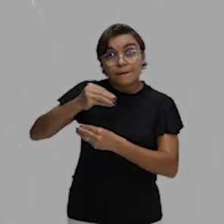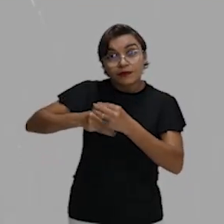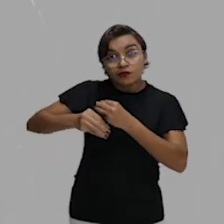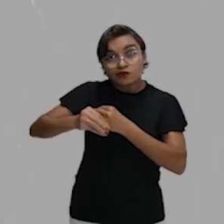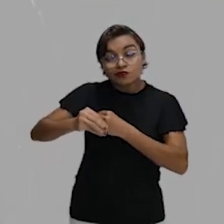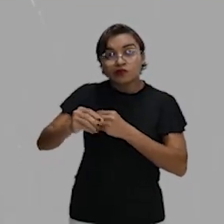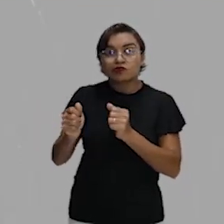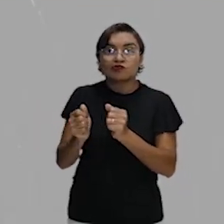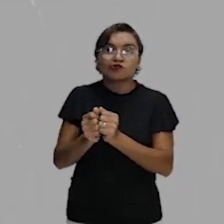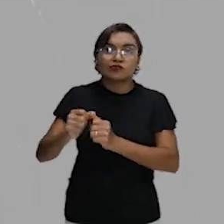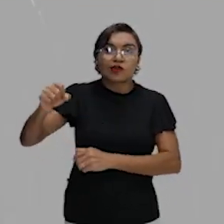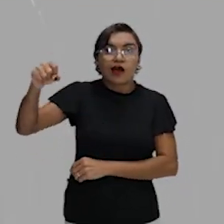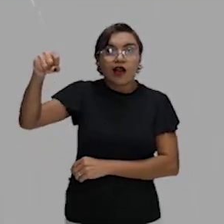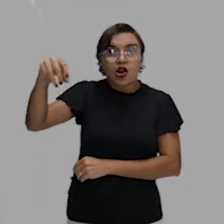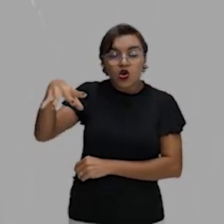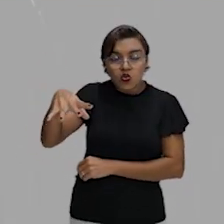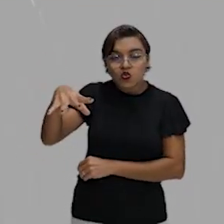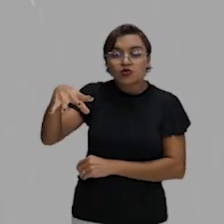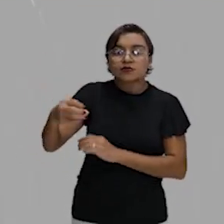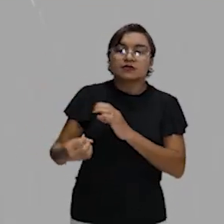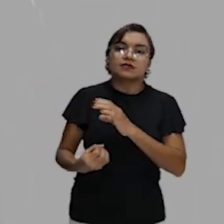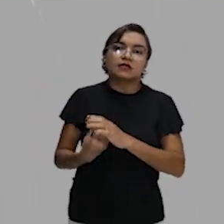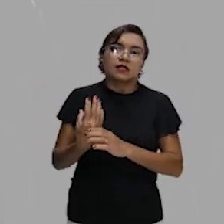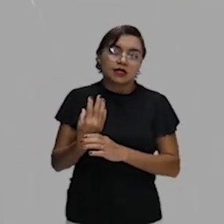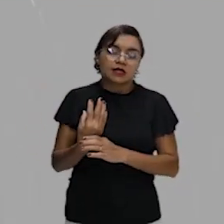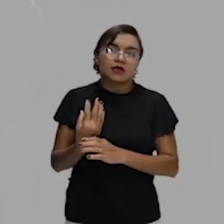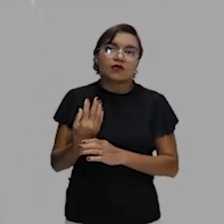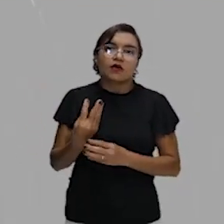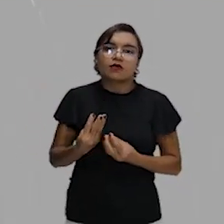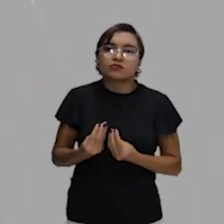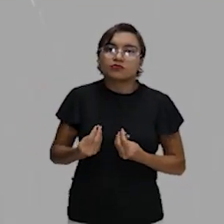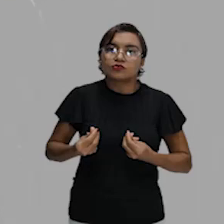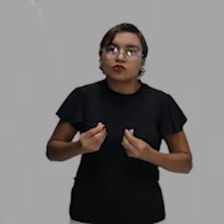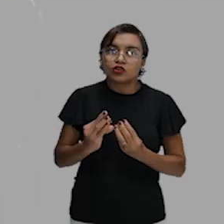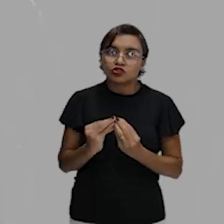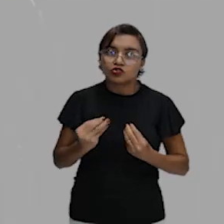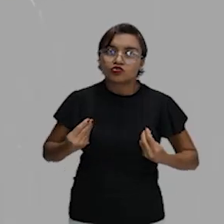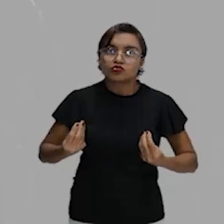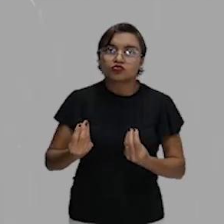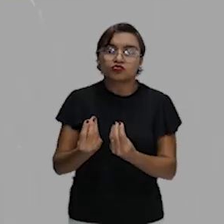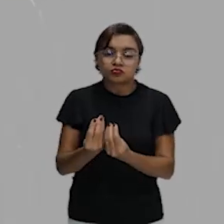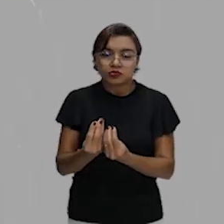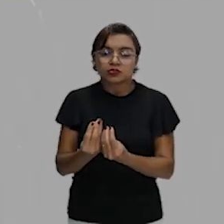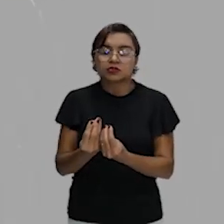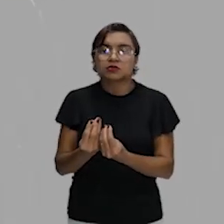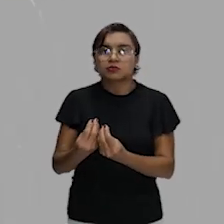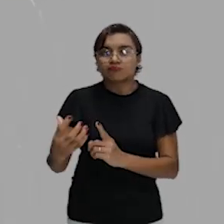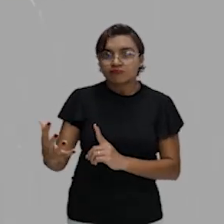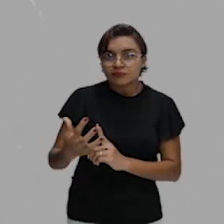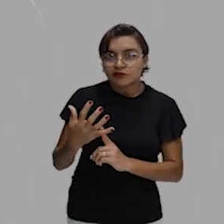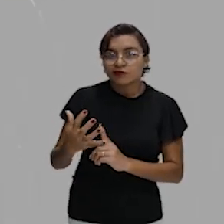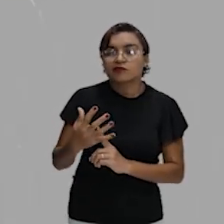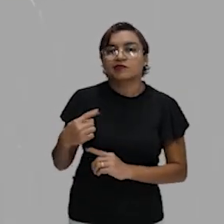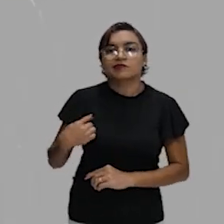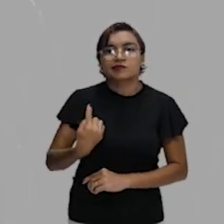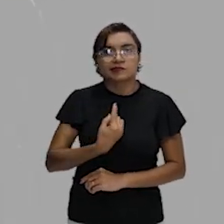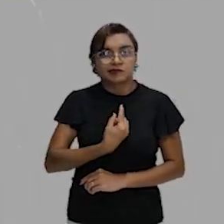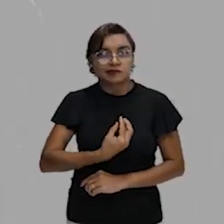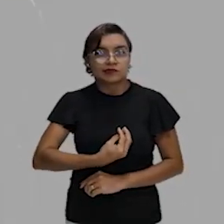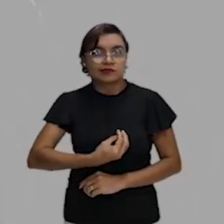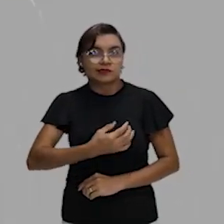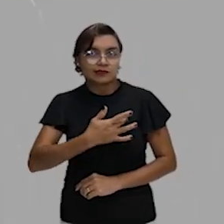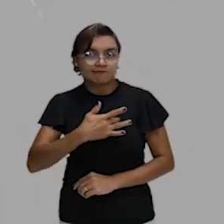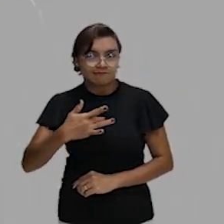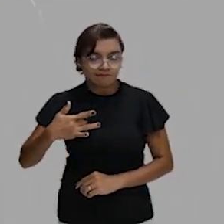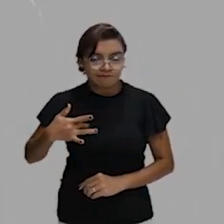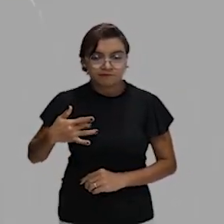tá certo? Formando aí substâncias nocivas à nossa saúde, à nossa respiração. É poluição, é essa fumaça. Só que